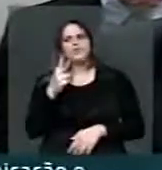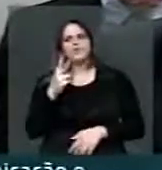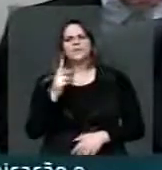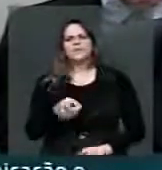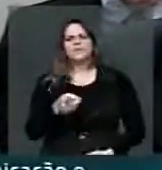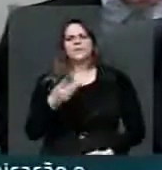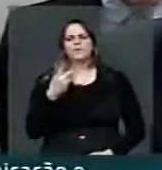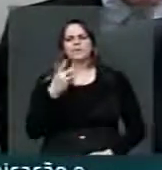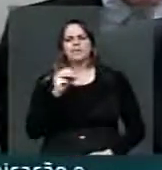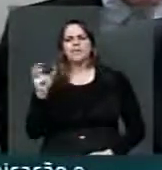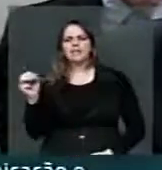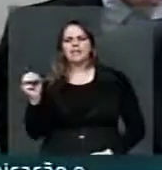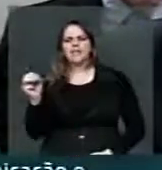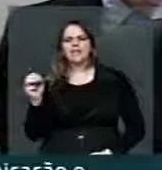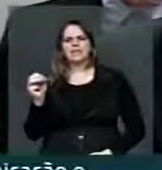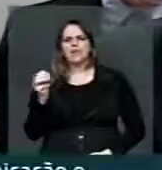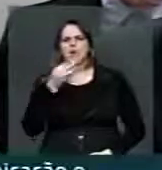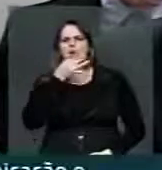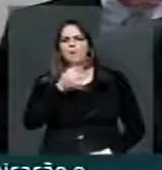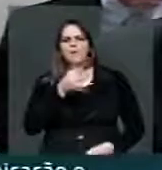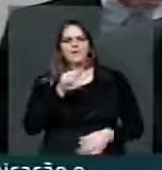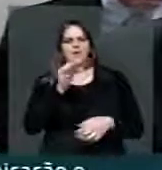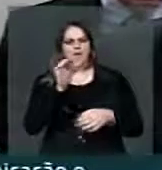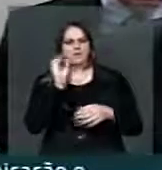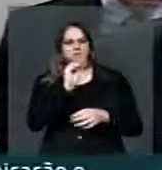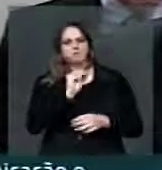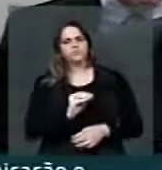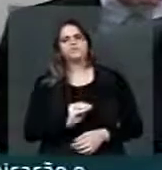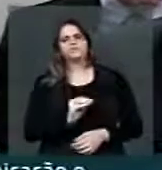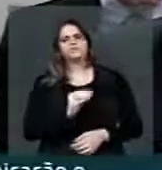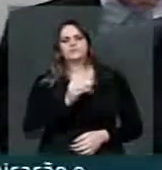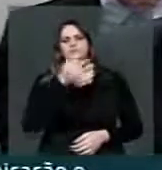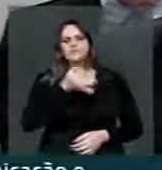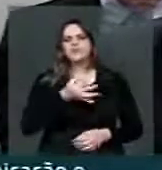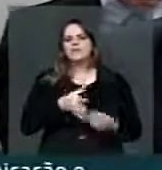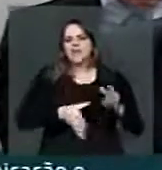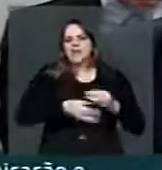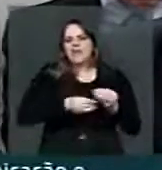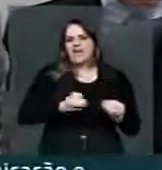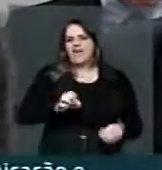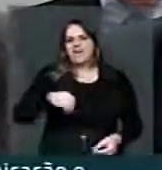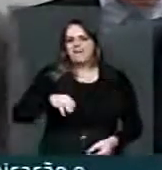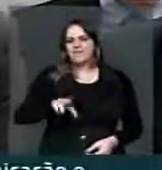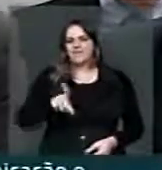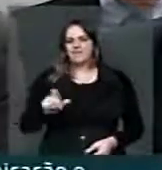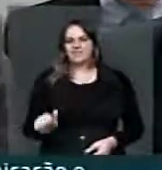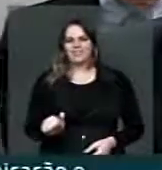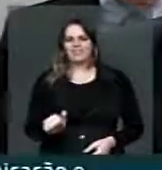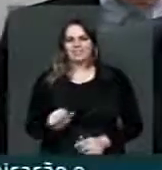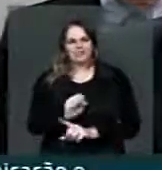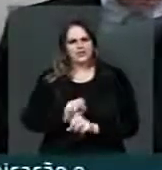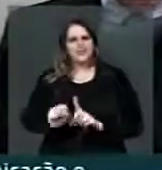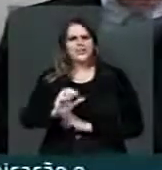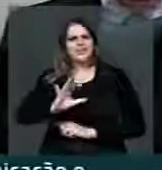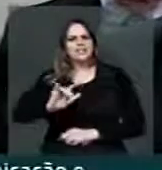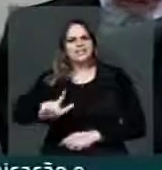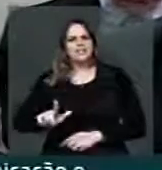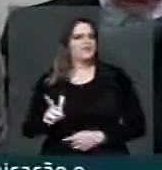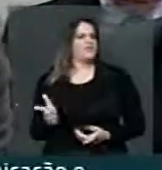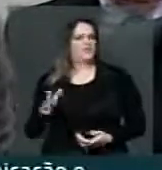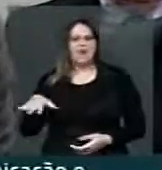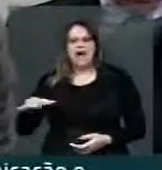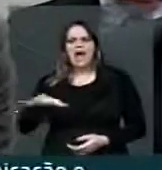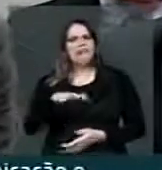.300, digamos assim, emendas, sugestões de emendas, da sociedade civil brasileira, dos setores todos.